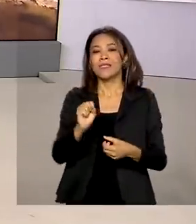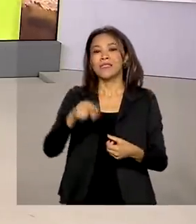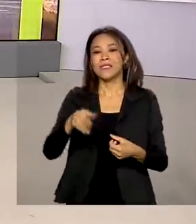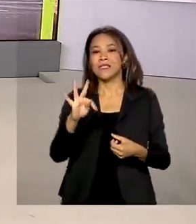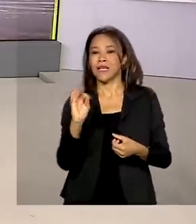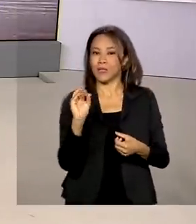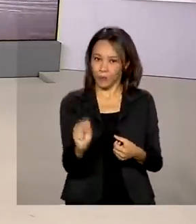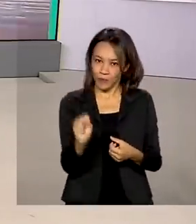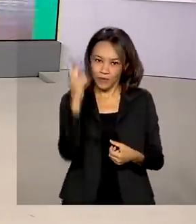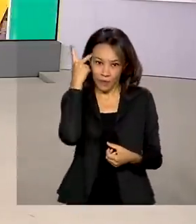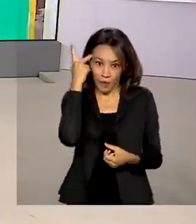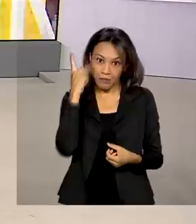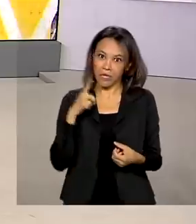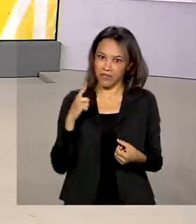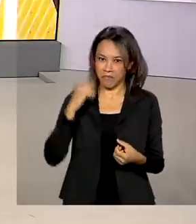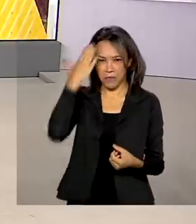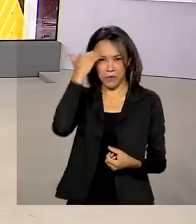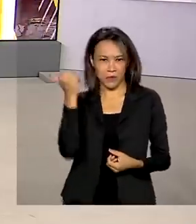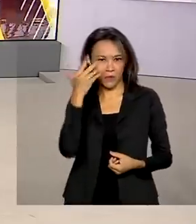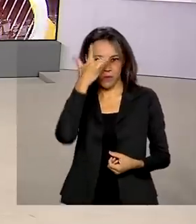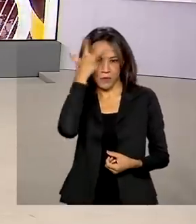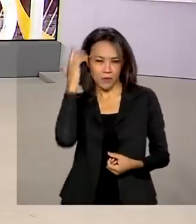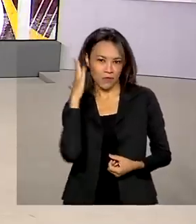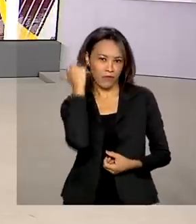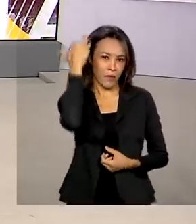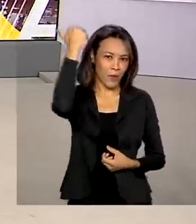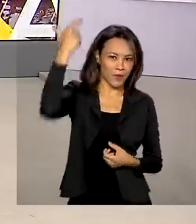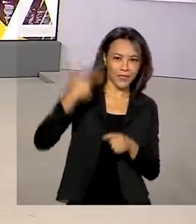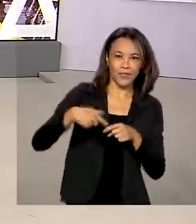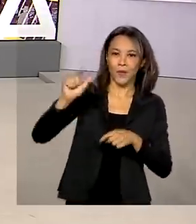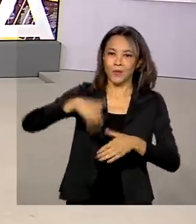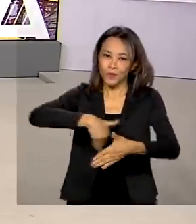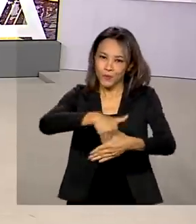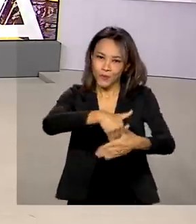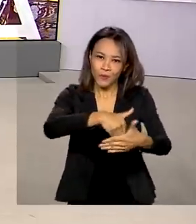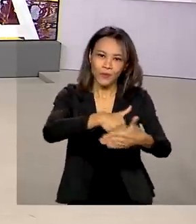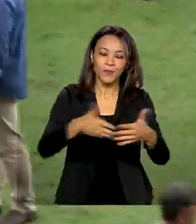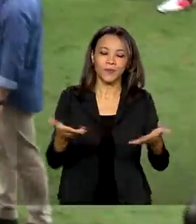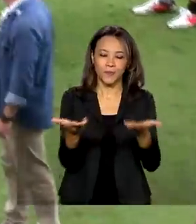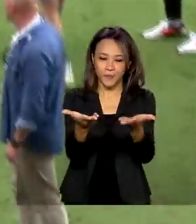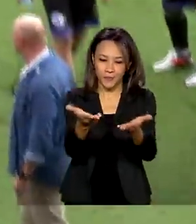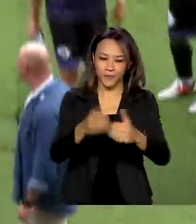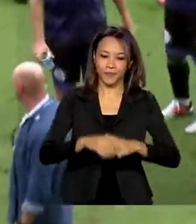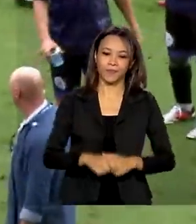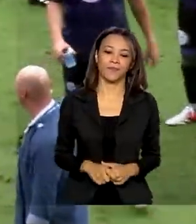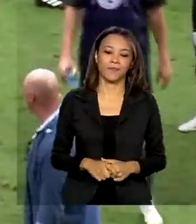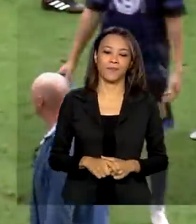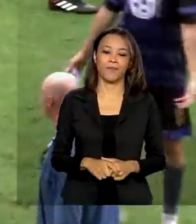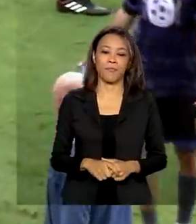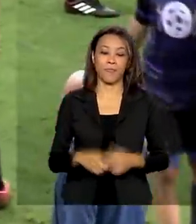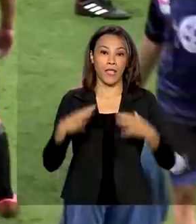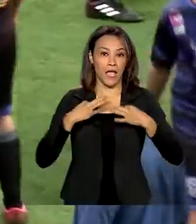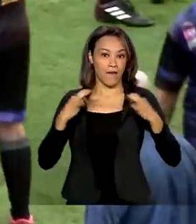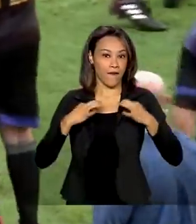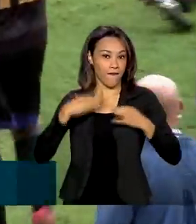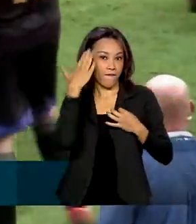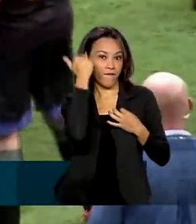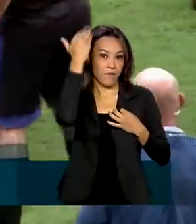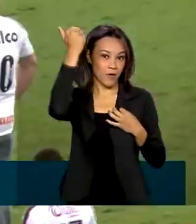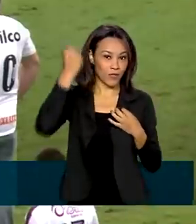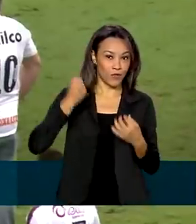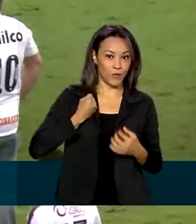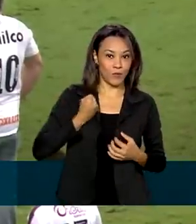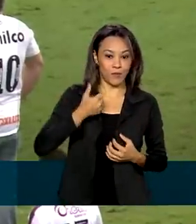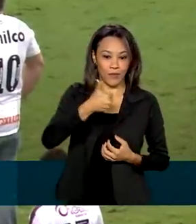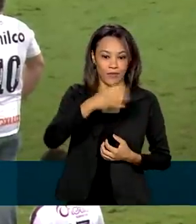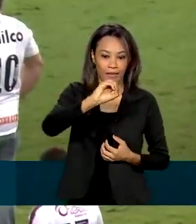partida também reuniu celebridades e craques de outras gerações. Vestindo a famosa camisa 10 do Santos,